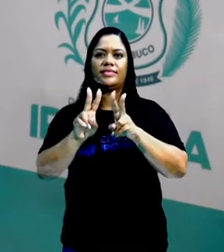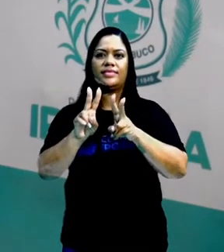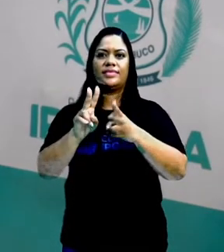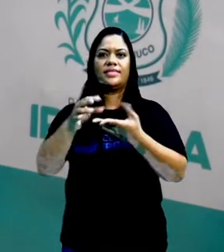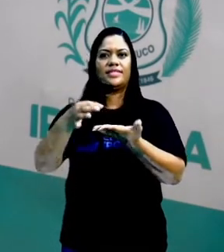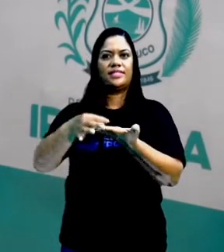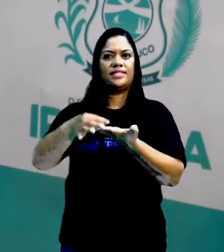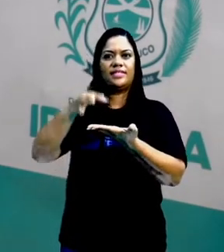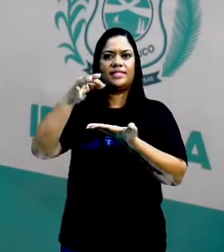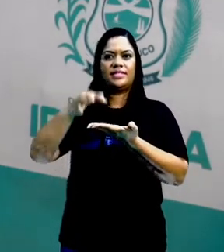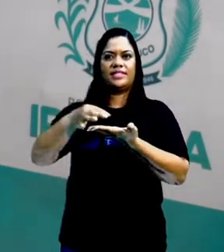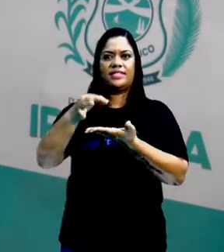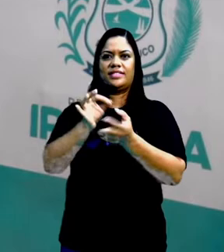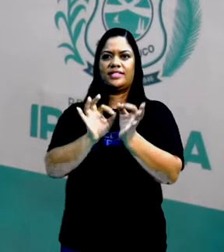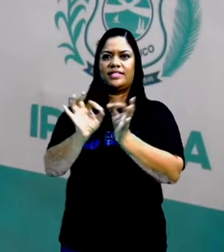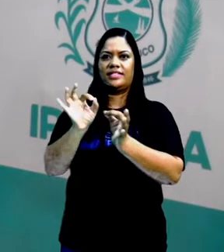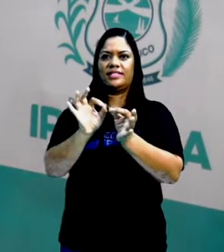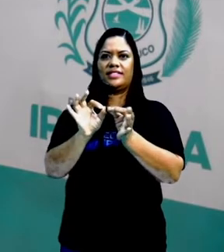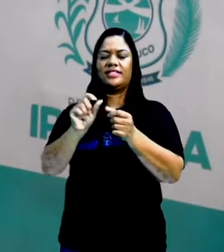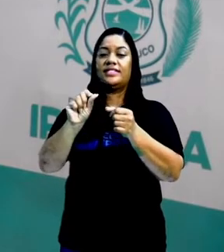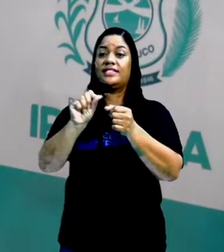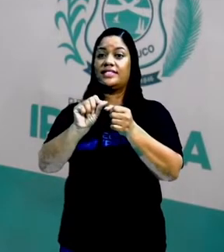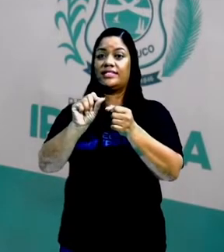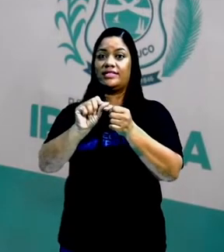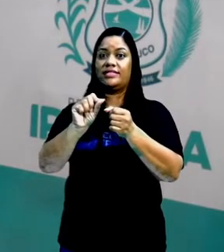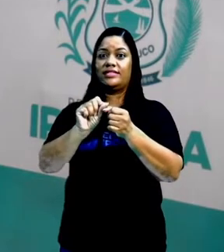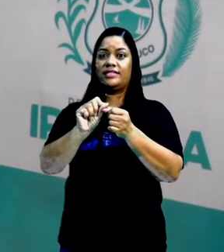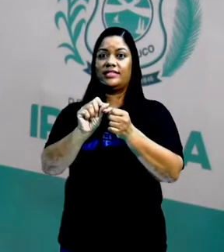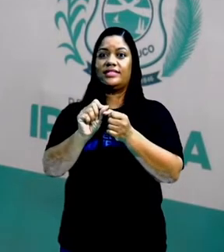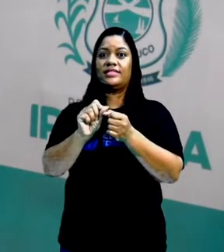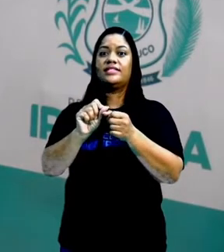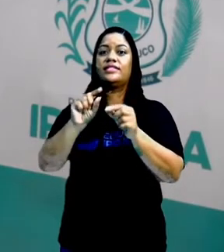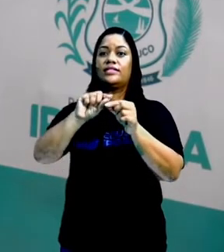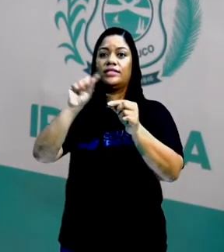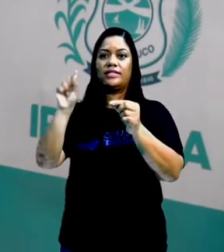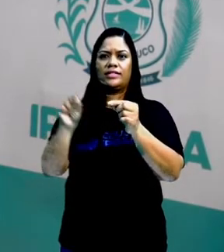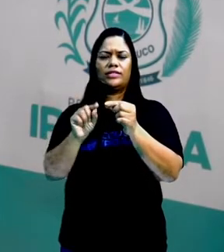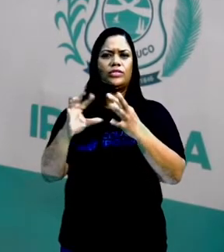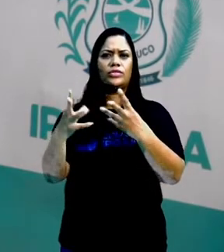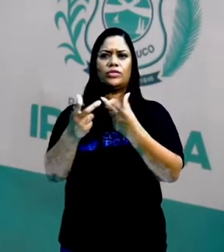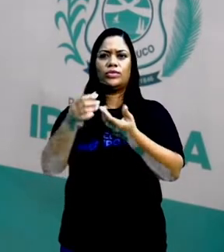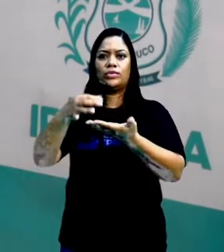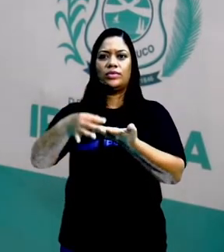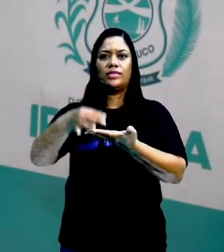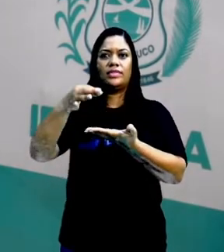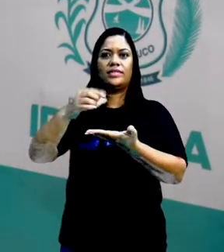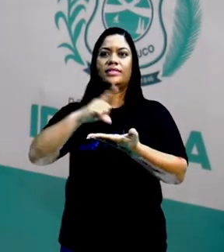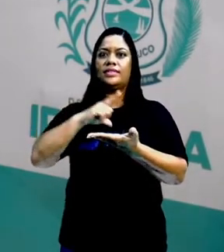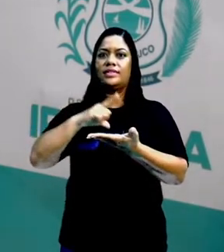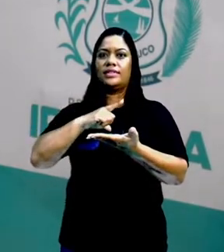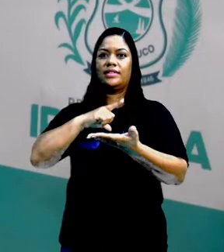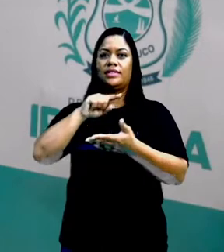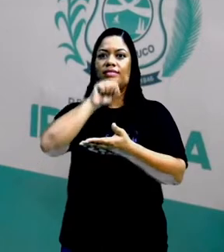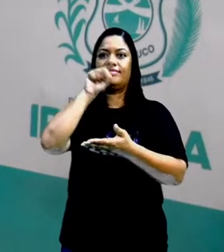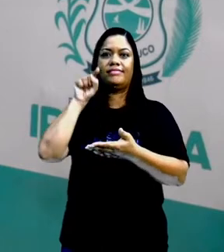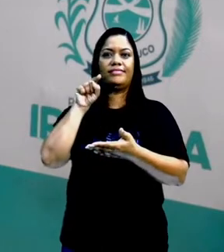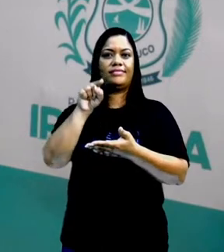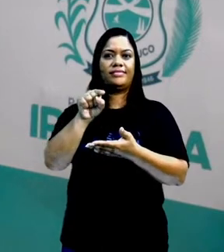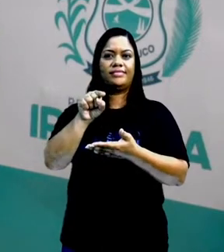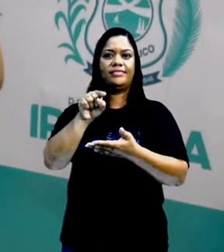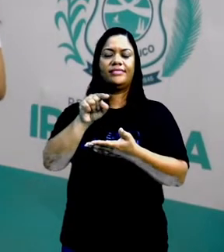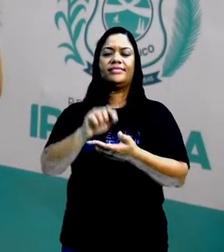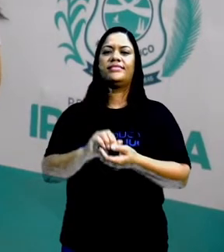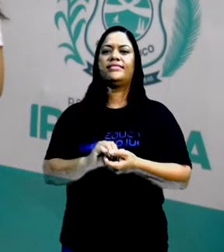xícara, o formato da xícara, a asa da xícara tem uma interrogação, né?